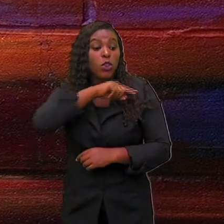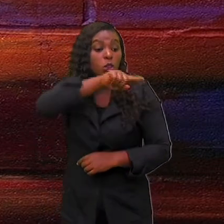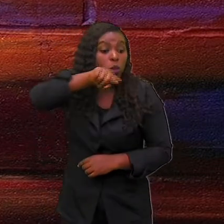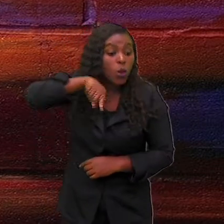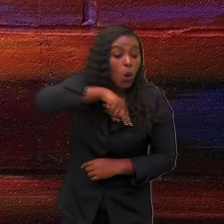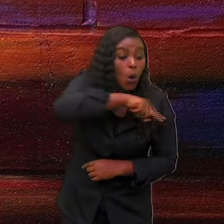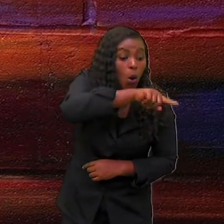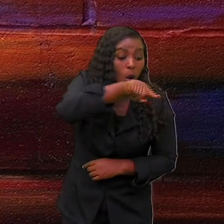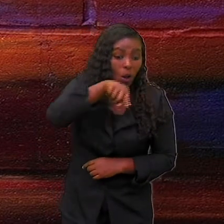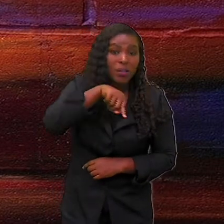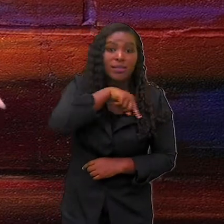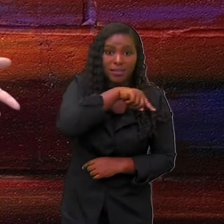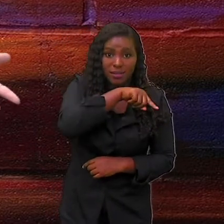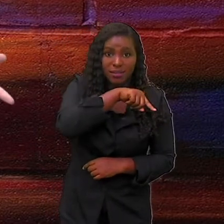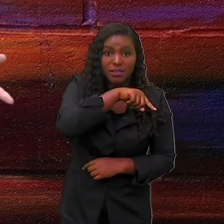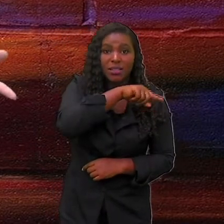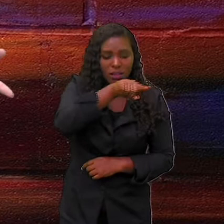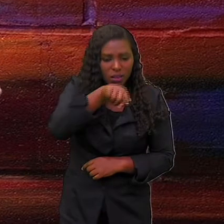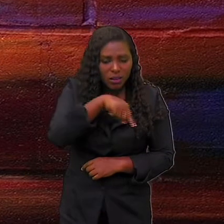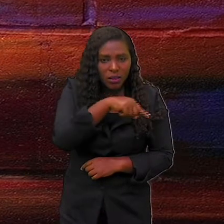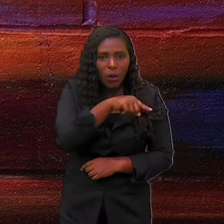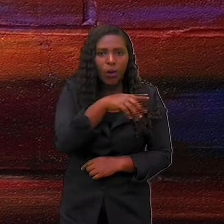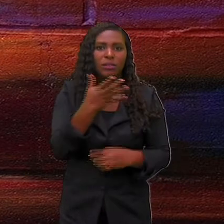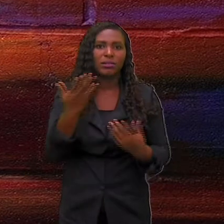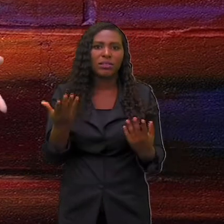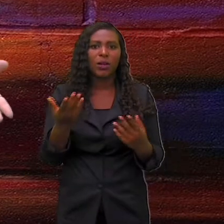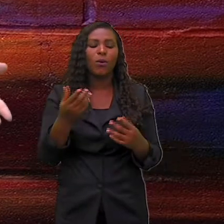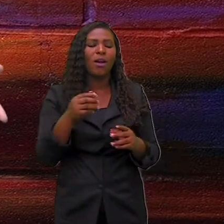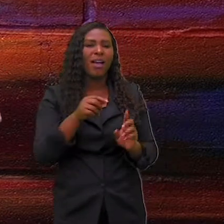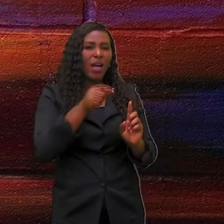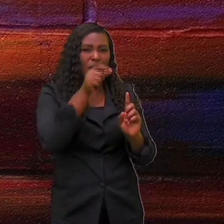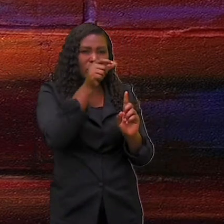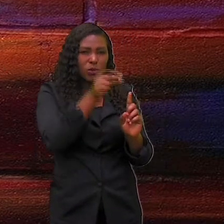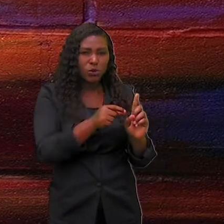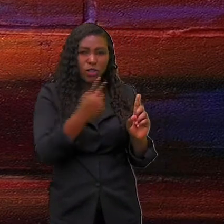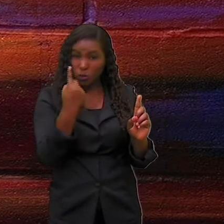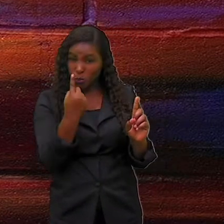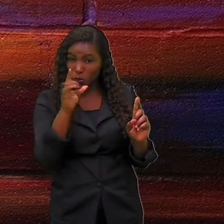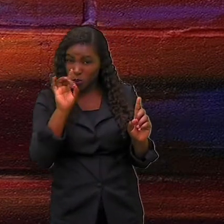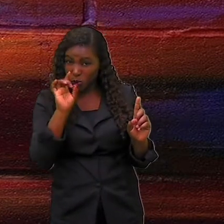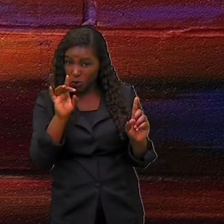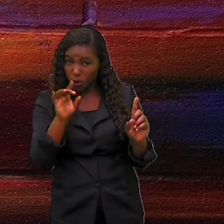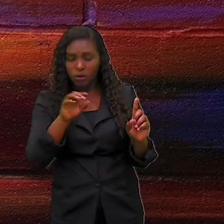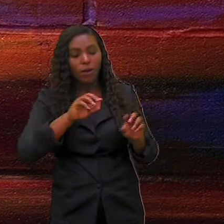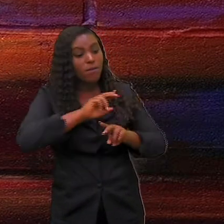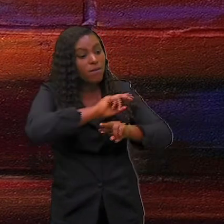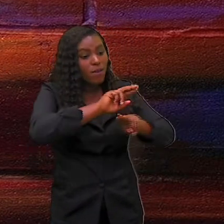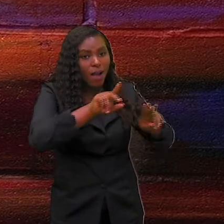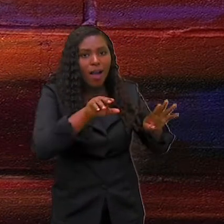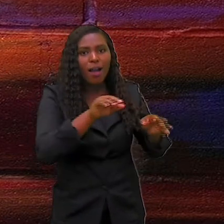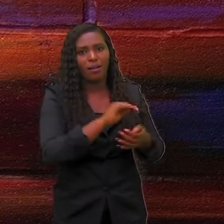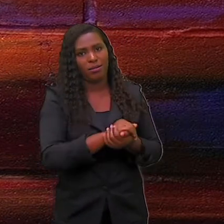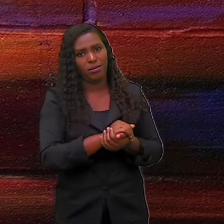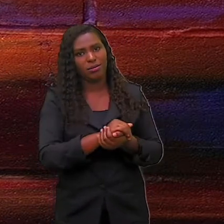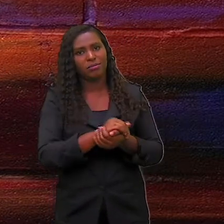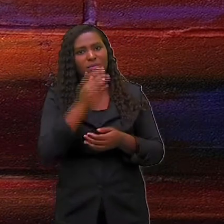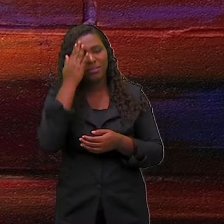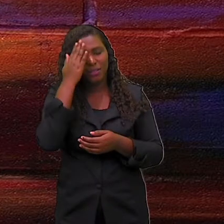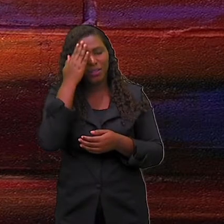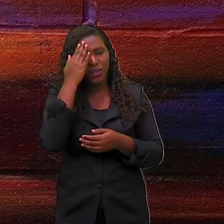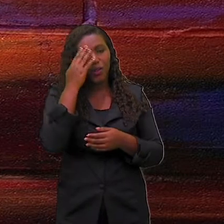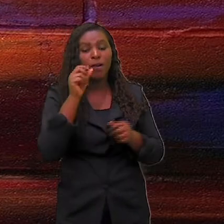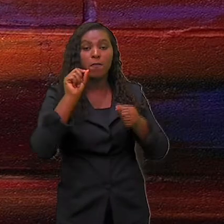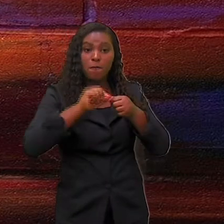benefício de nos darmos bem. Ainda bem, não é mesmo? Certo até aí? Próximo exemplo, olha.